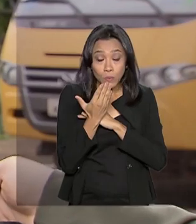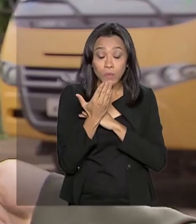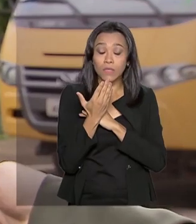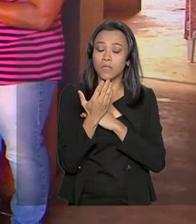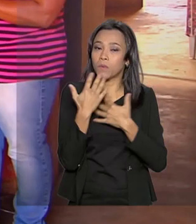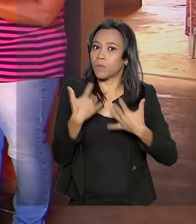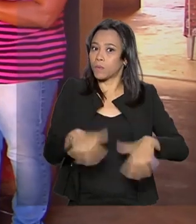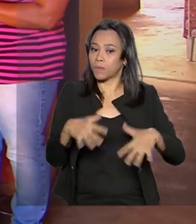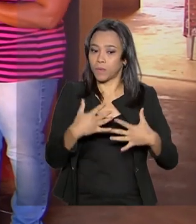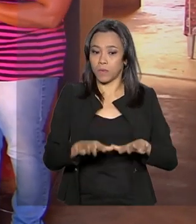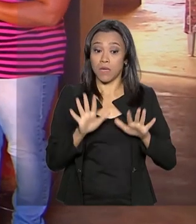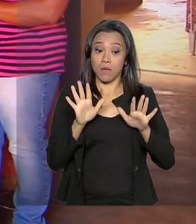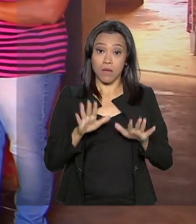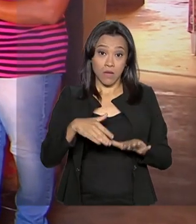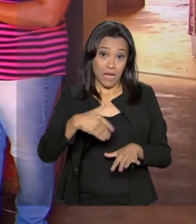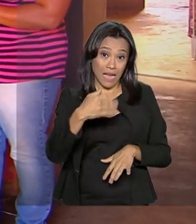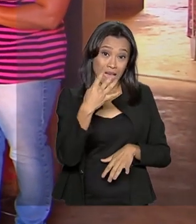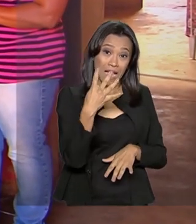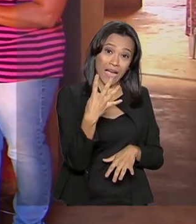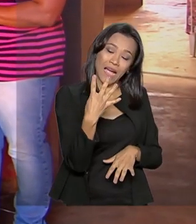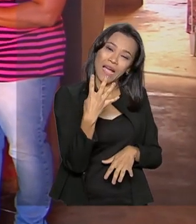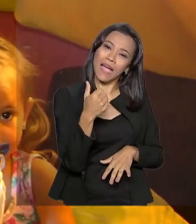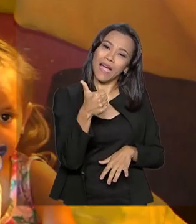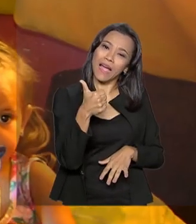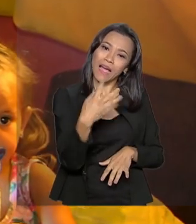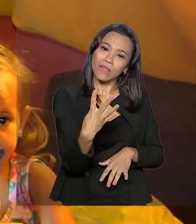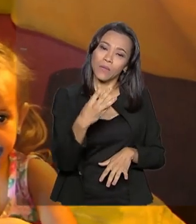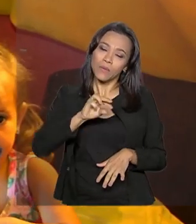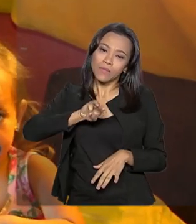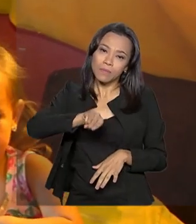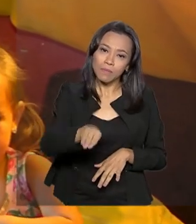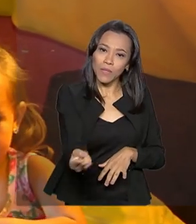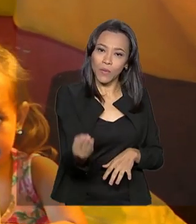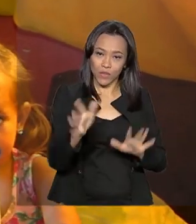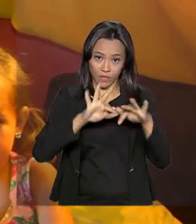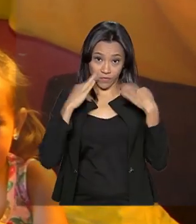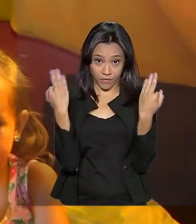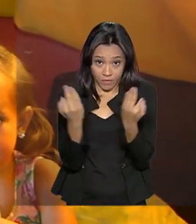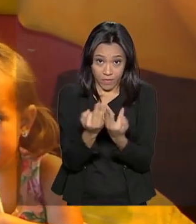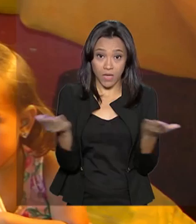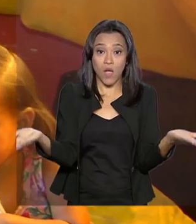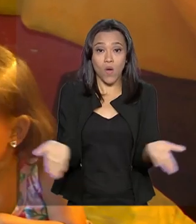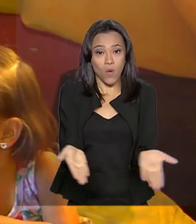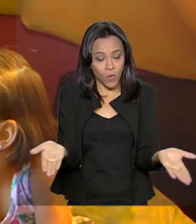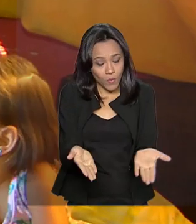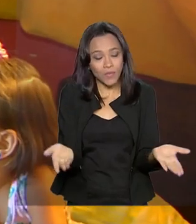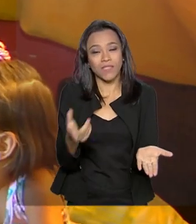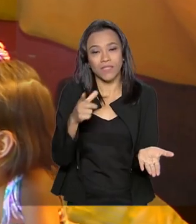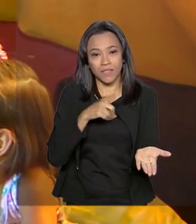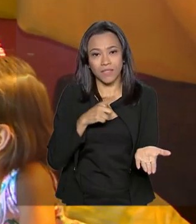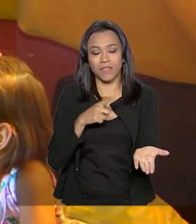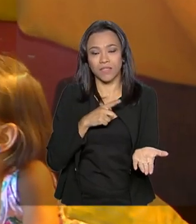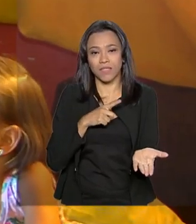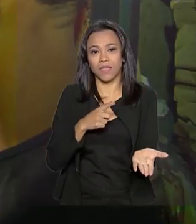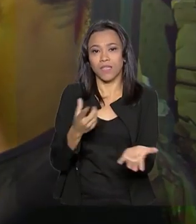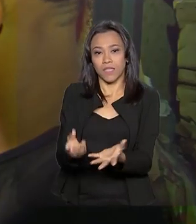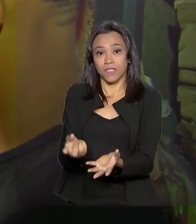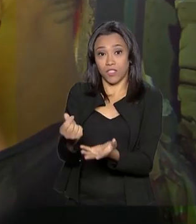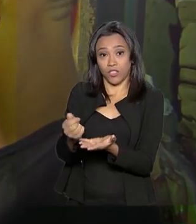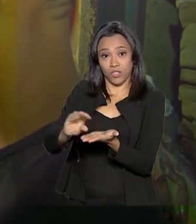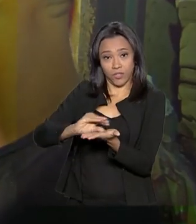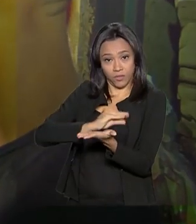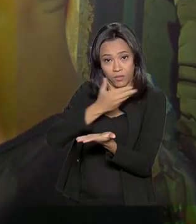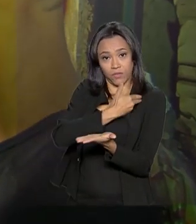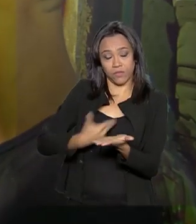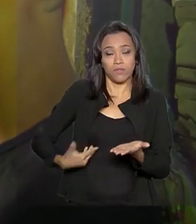muito grande. Mais de 14 milhões de famílias são beneficiadas hoje com o programa de transferência de renda do